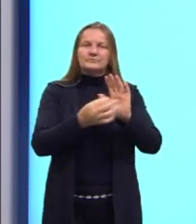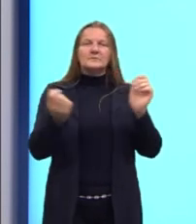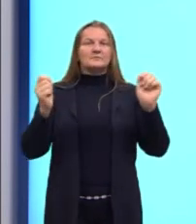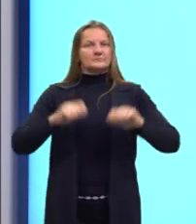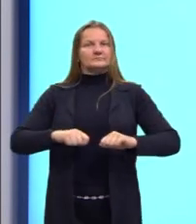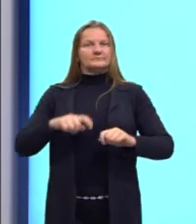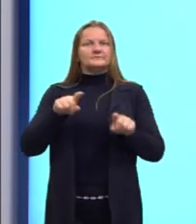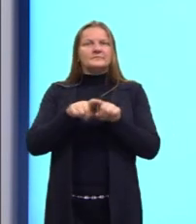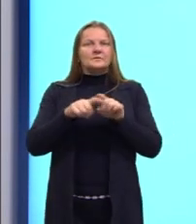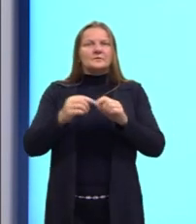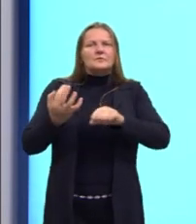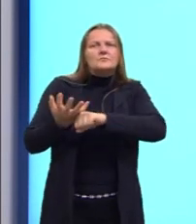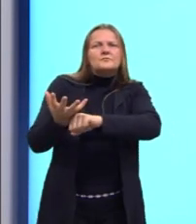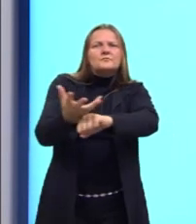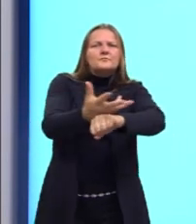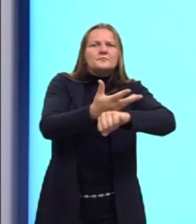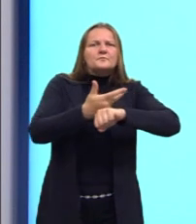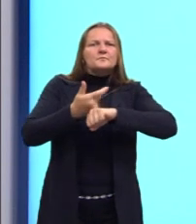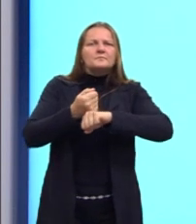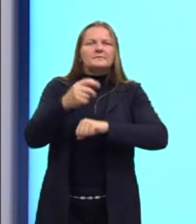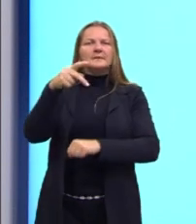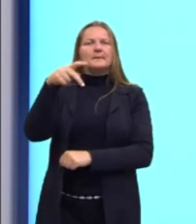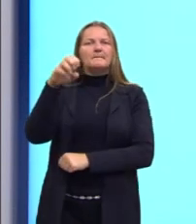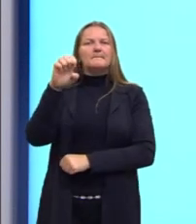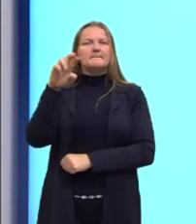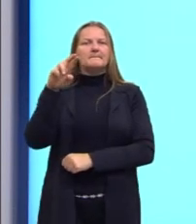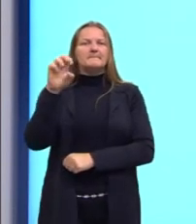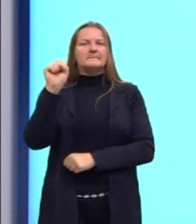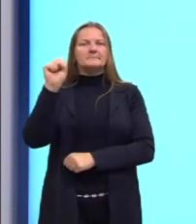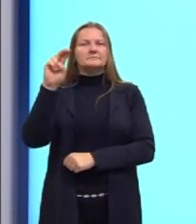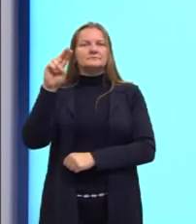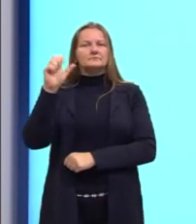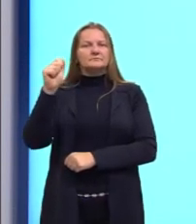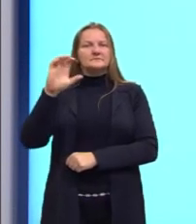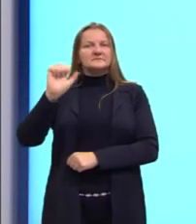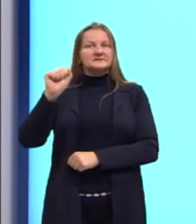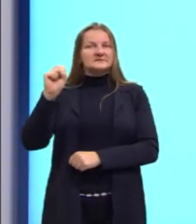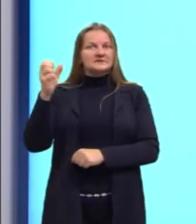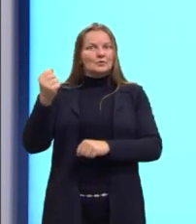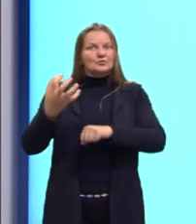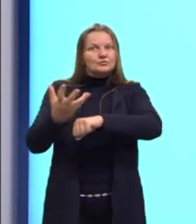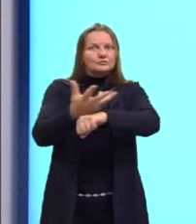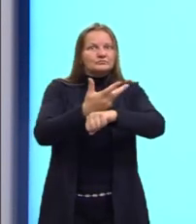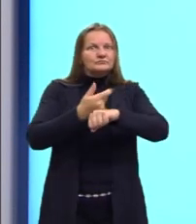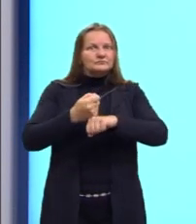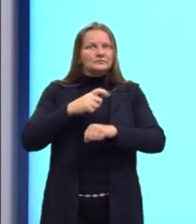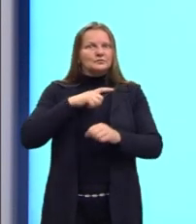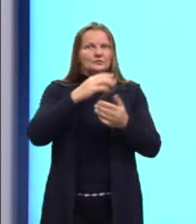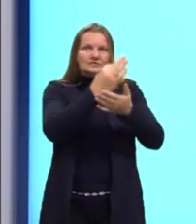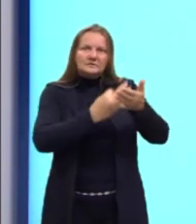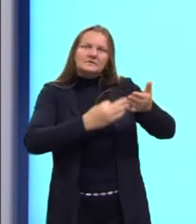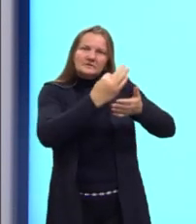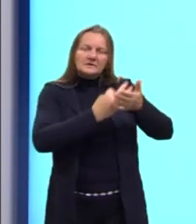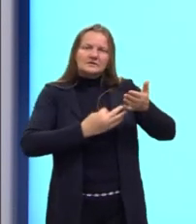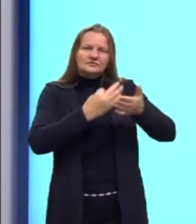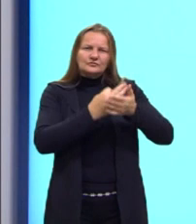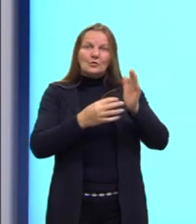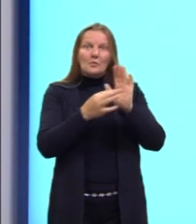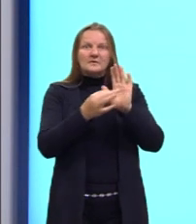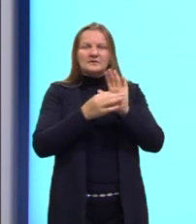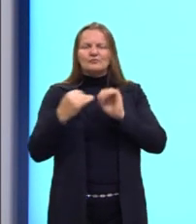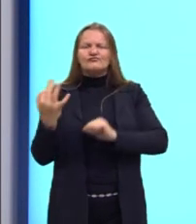capacidade de persuasão do autor do texto. Portanto, na competência 3,